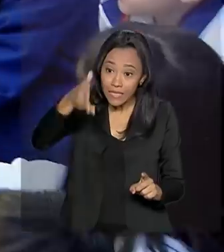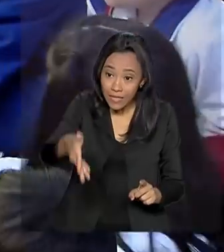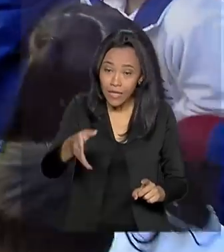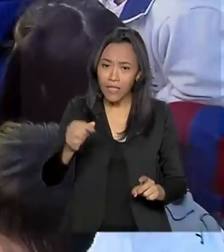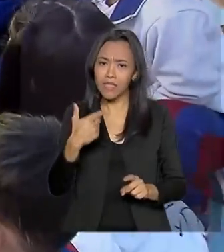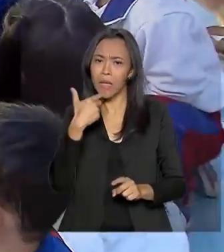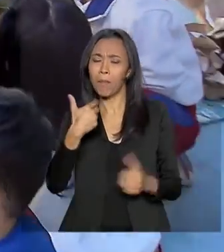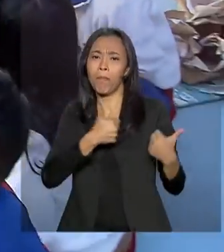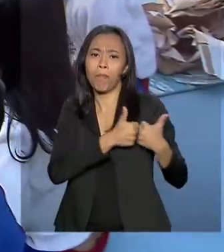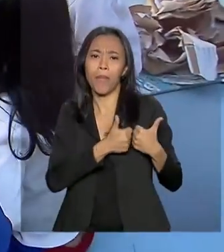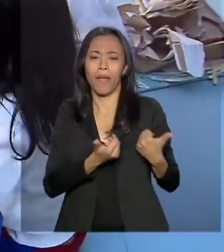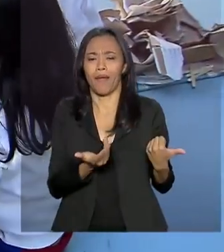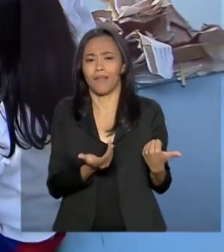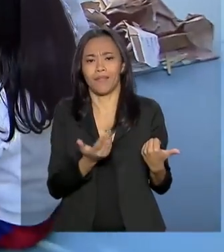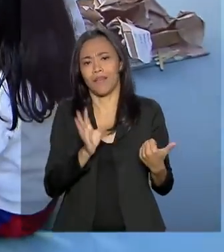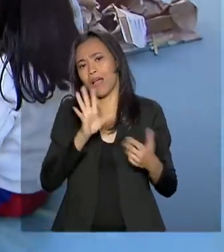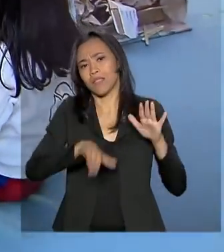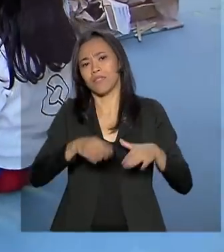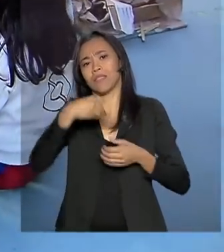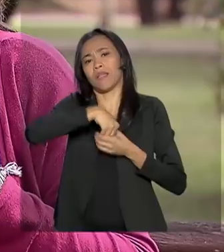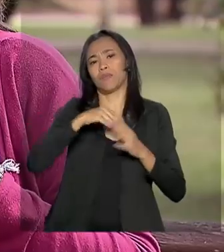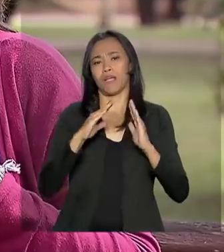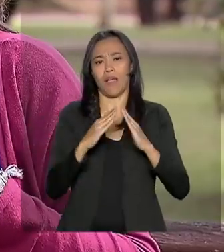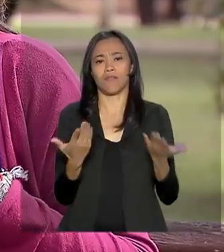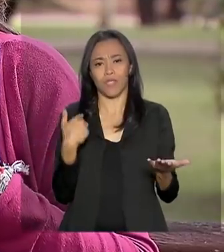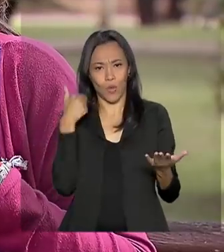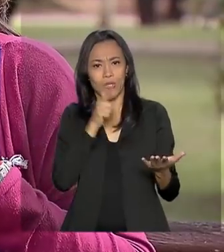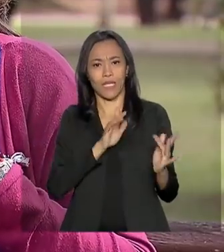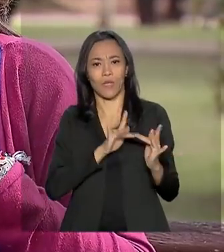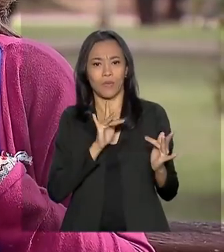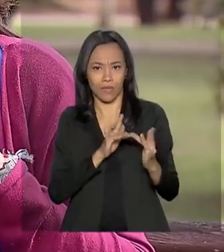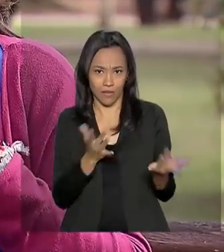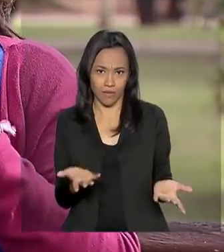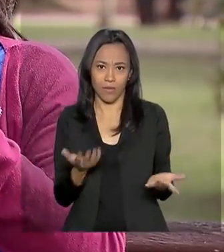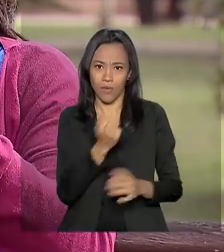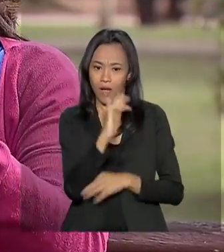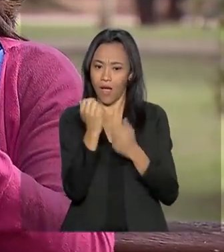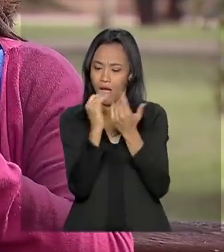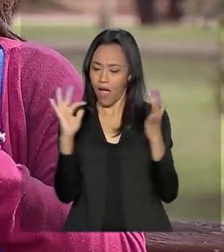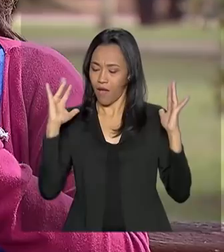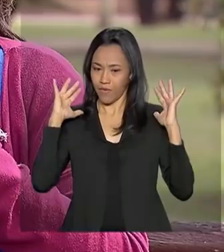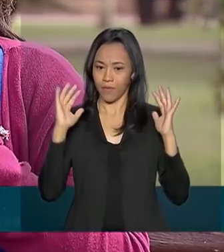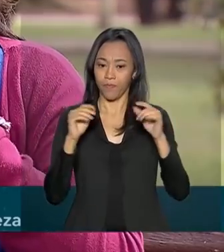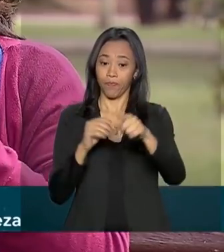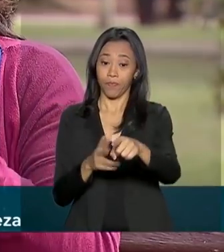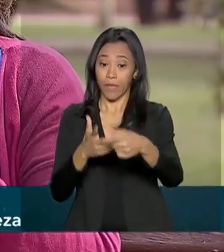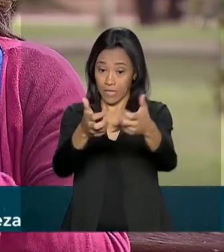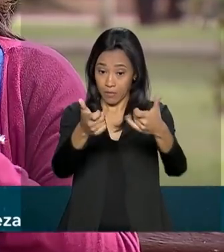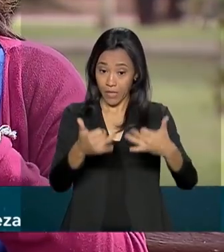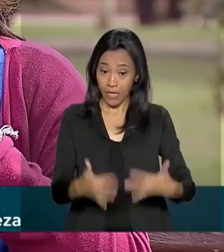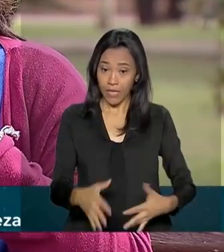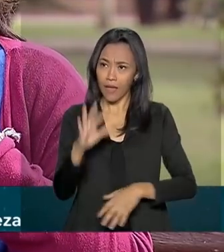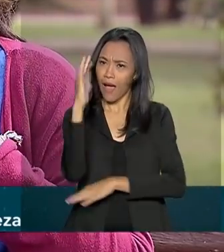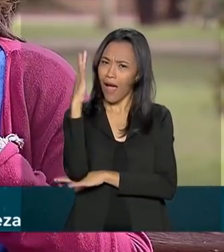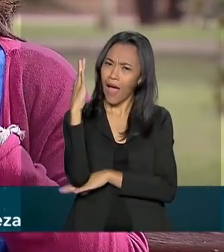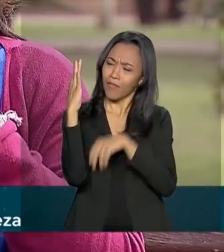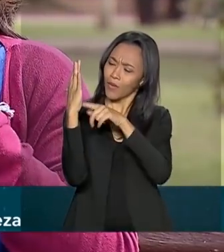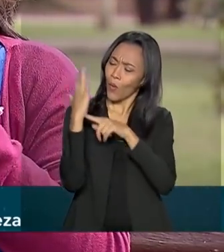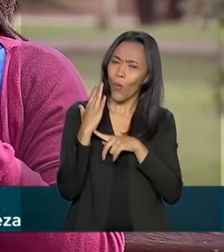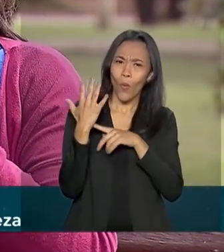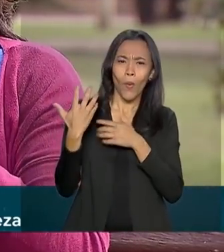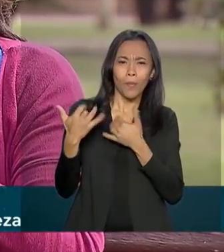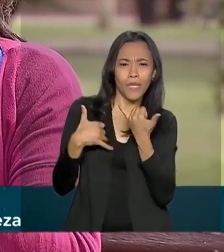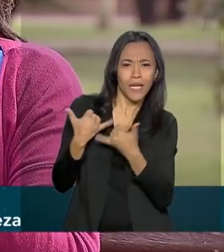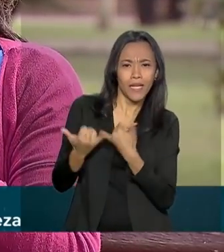na esquina, ou até mesmo dentro de casa. Você reconhecer a árvore como uma parceira de brincadeira,